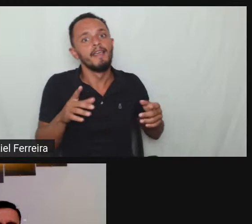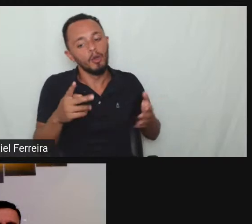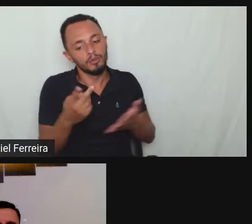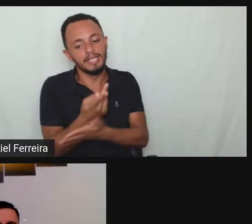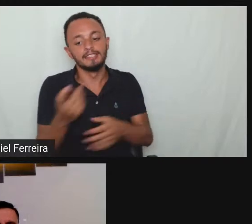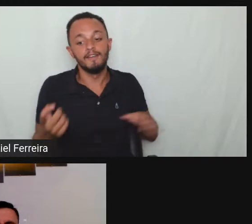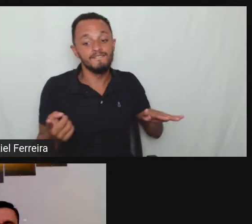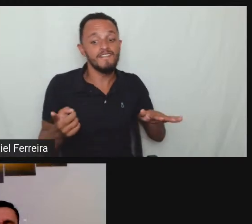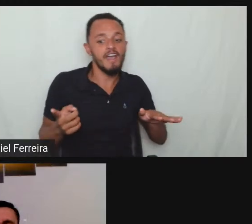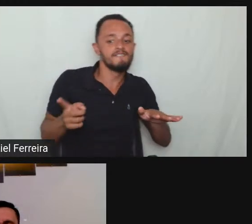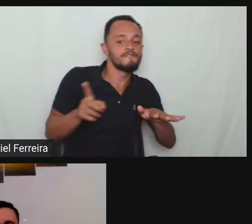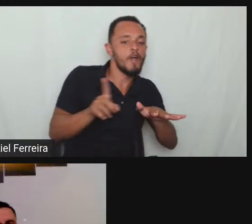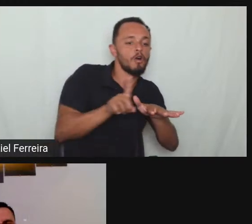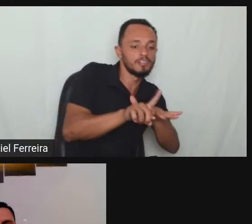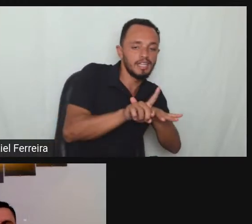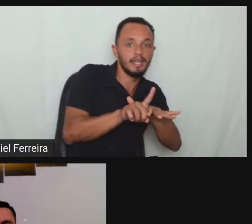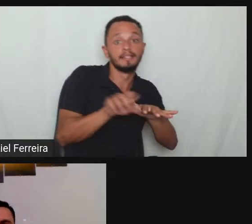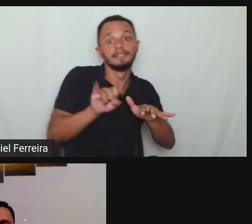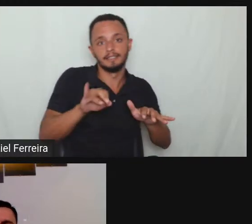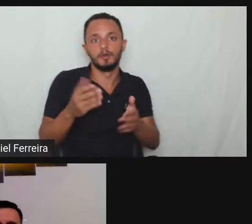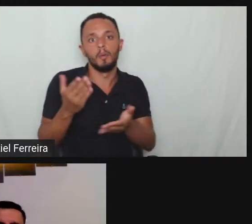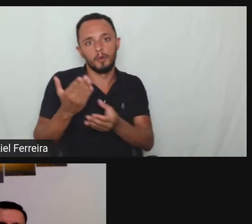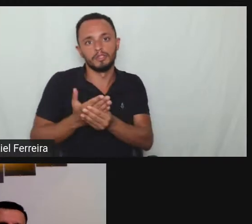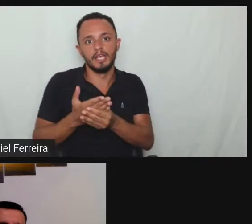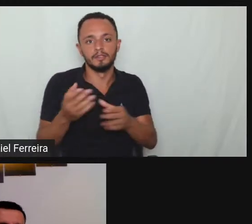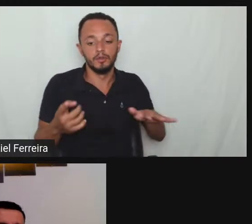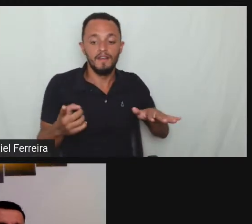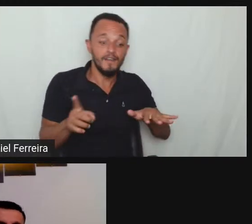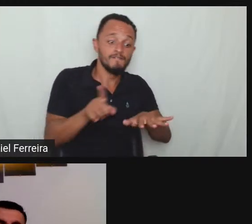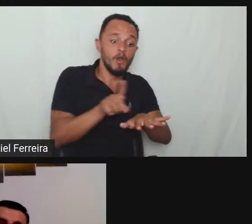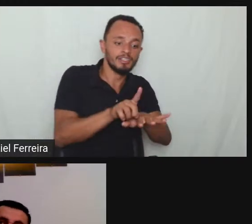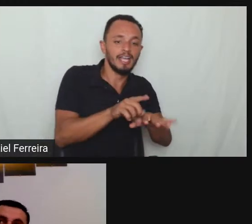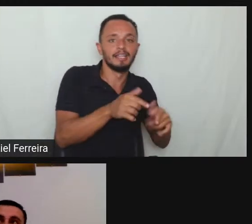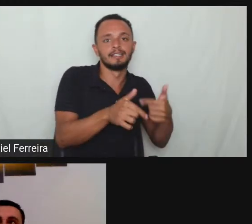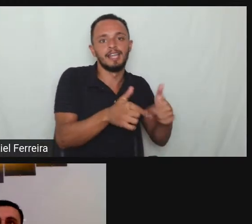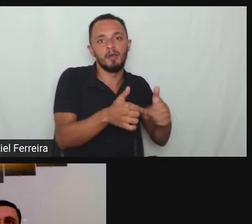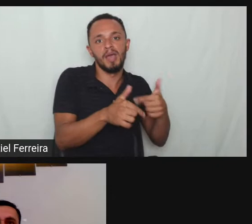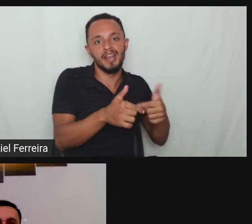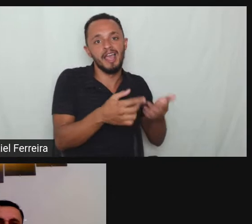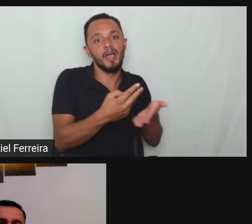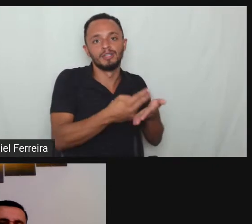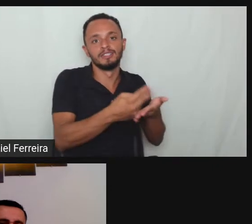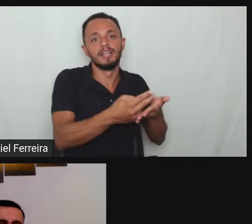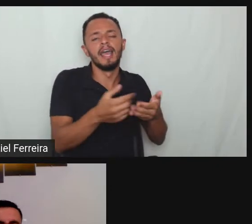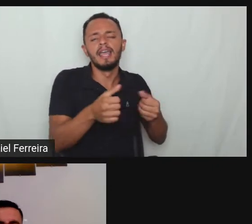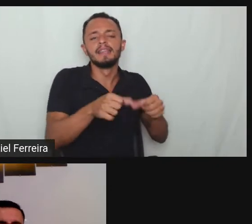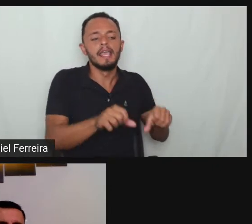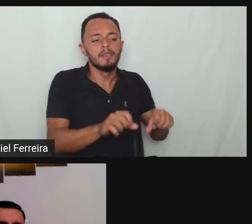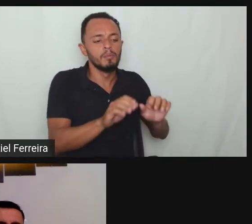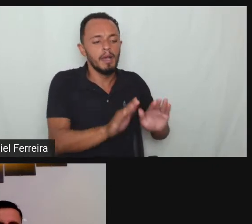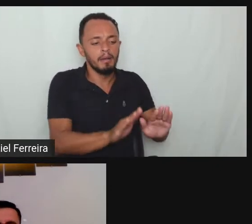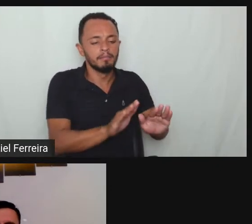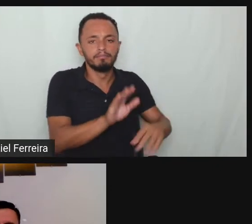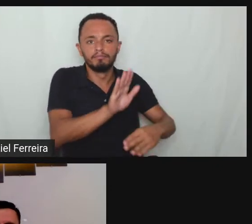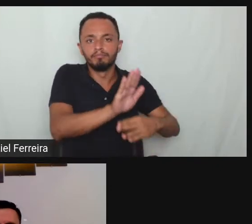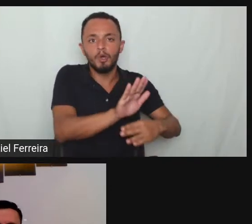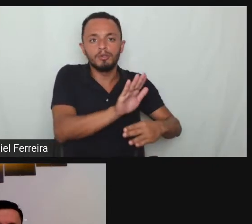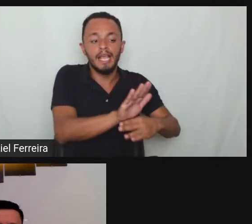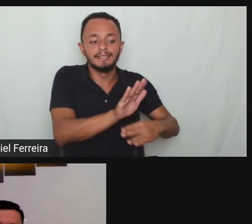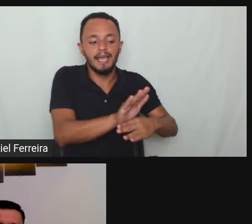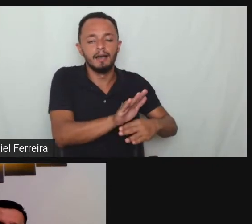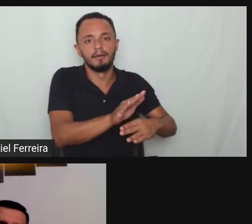período que você ficou sem trabalhar e você volta a ter essa não é estabilidade dessa proteção aí que